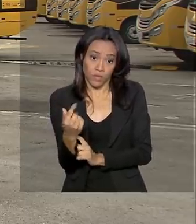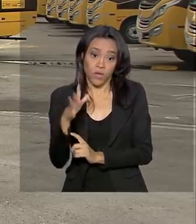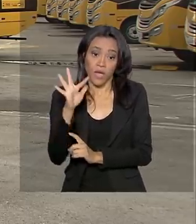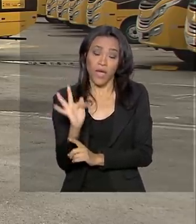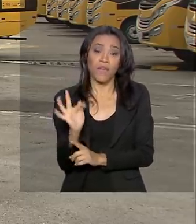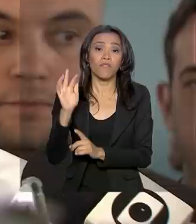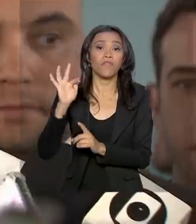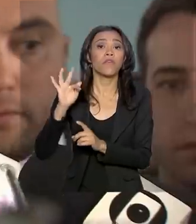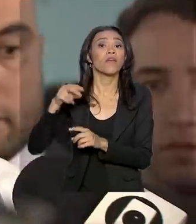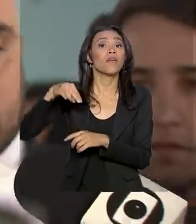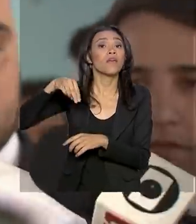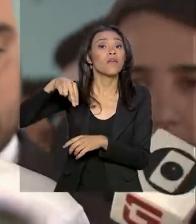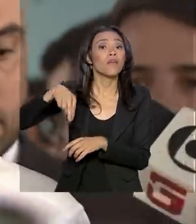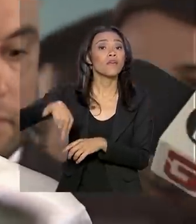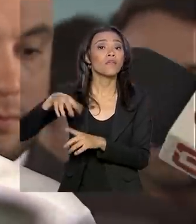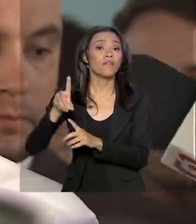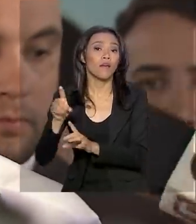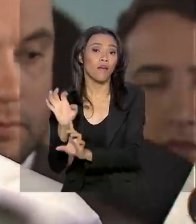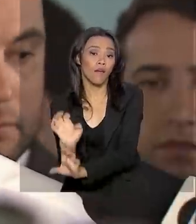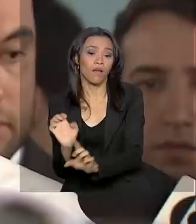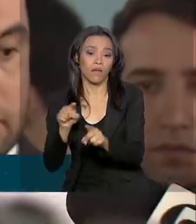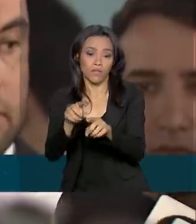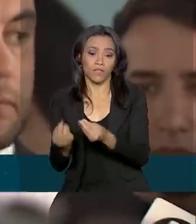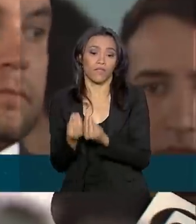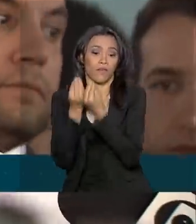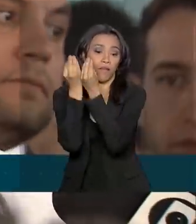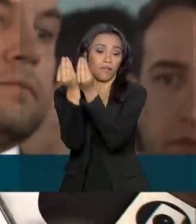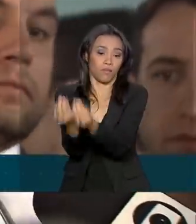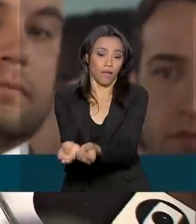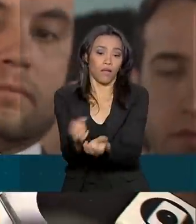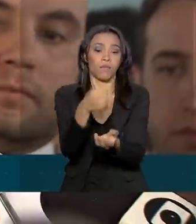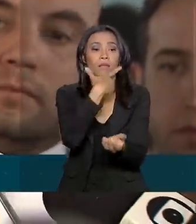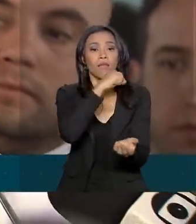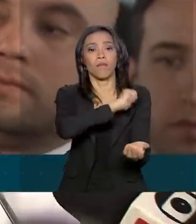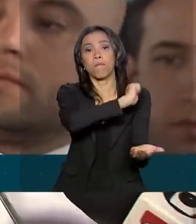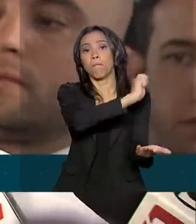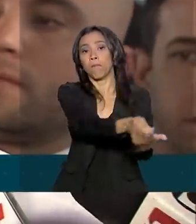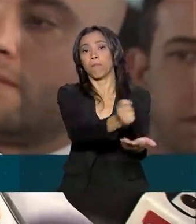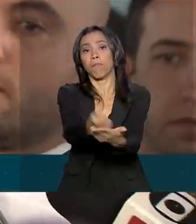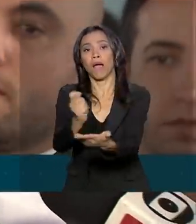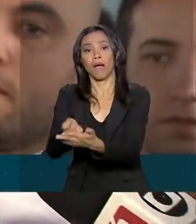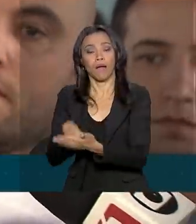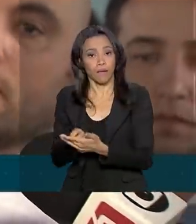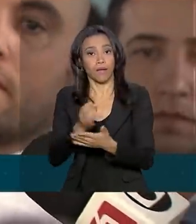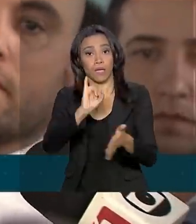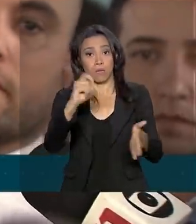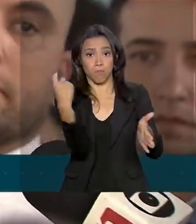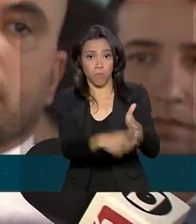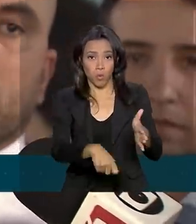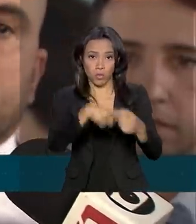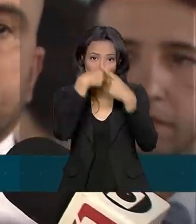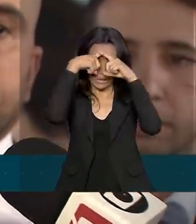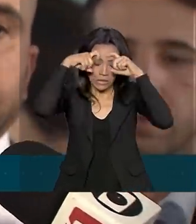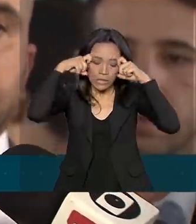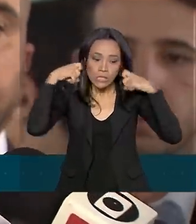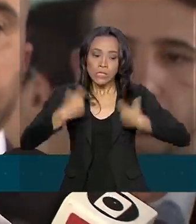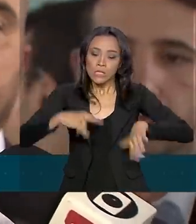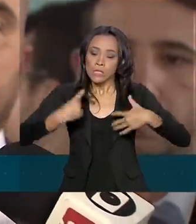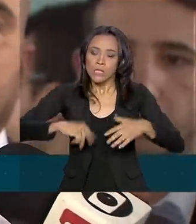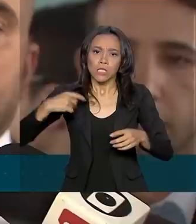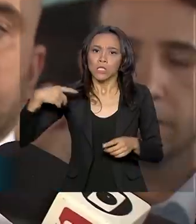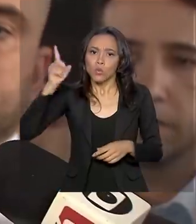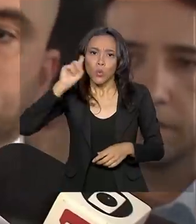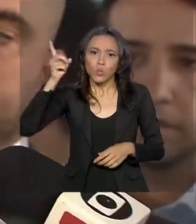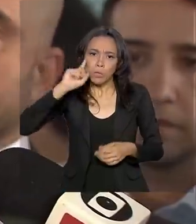FNDE. A gente quer devolver para o pagador de imposto aquilo que ele paga suado, que é o imposto. Todo